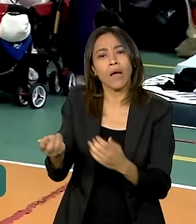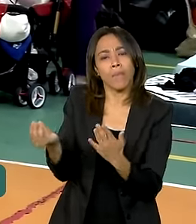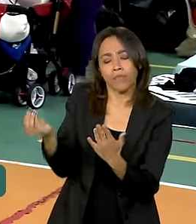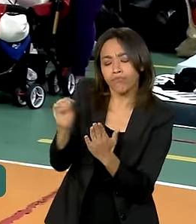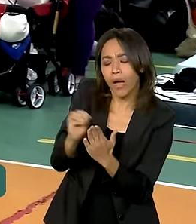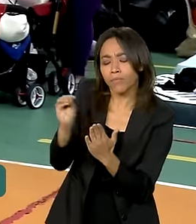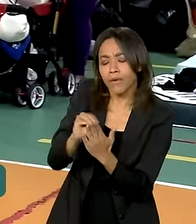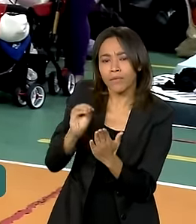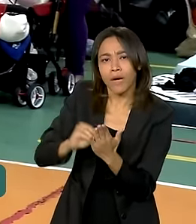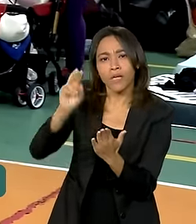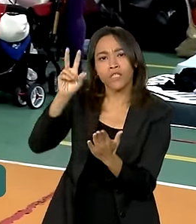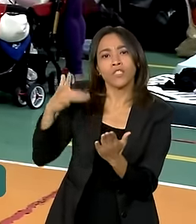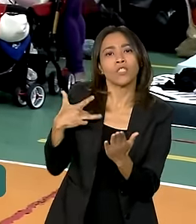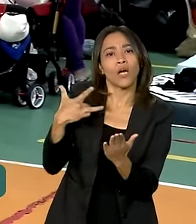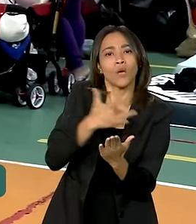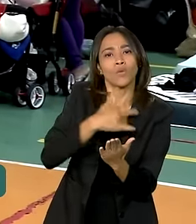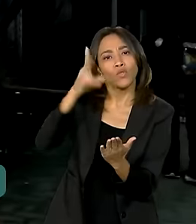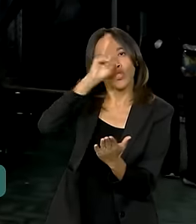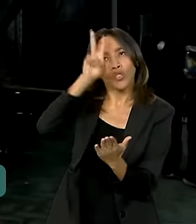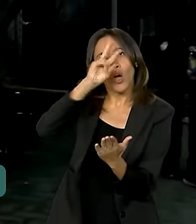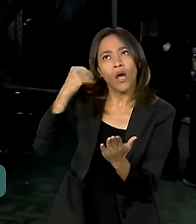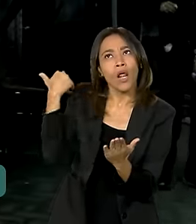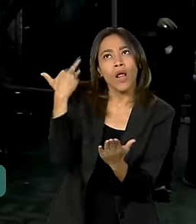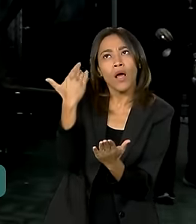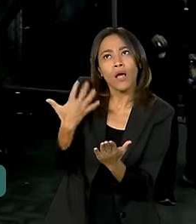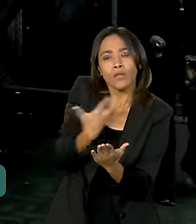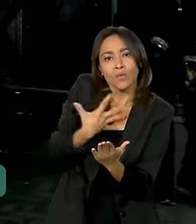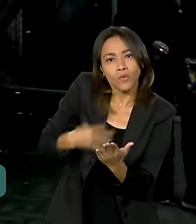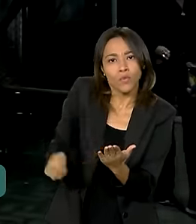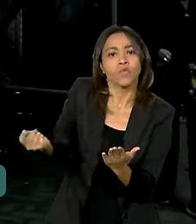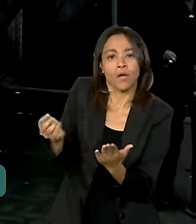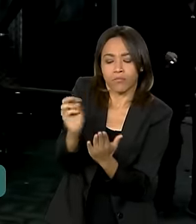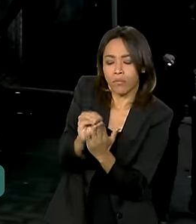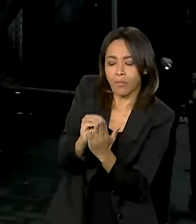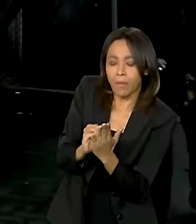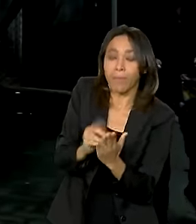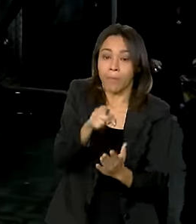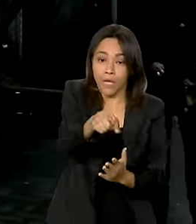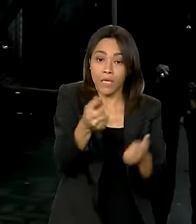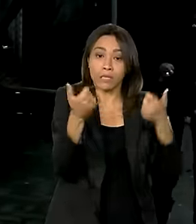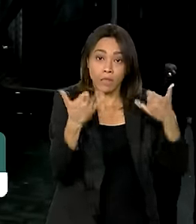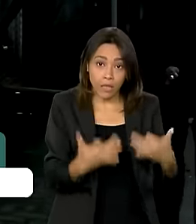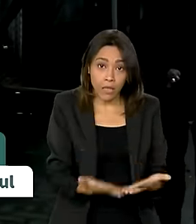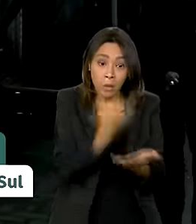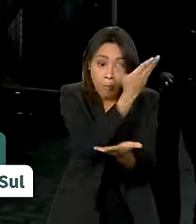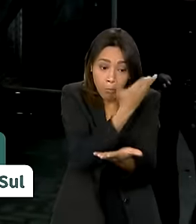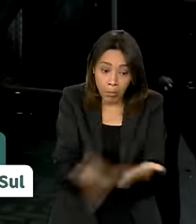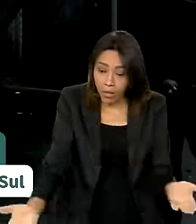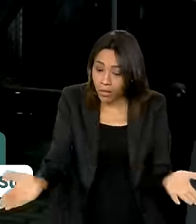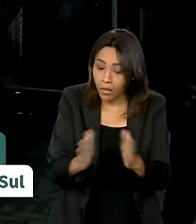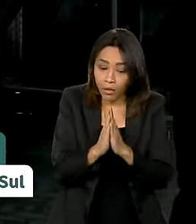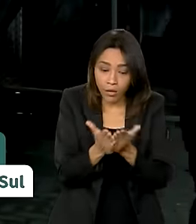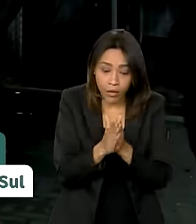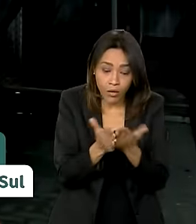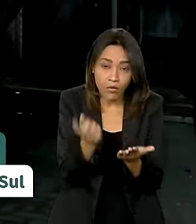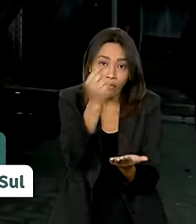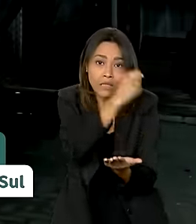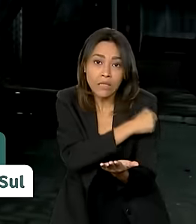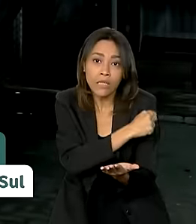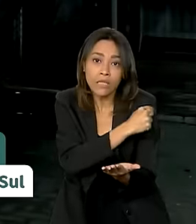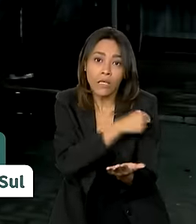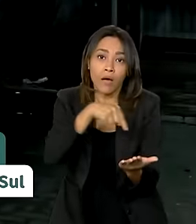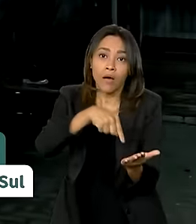histórico de saúde dos filhos. Mesmo perdendo a sua caderneta de vacinação, o seu livrinho de